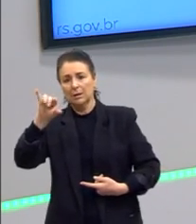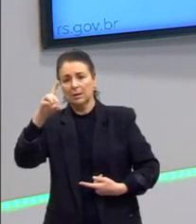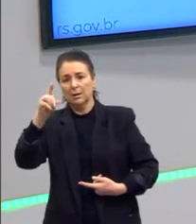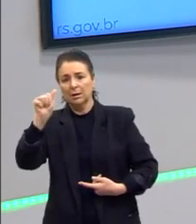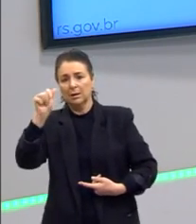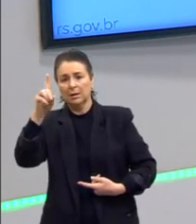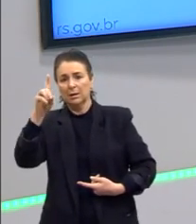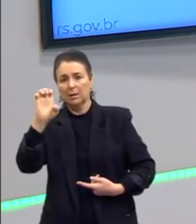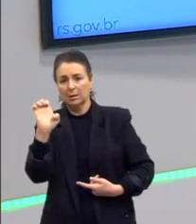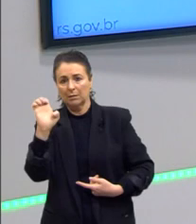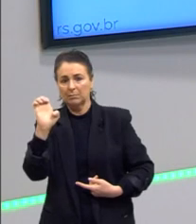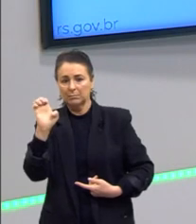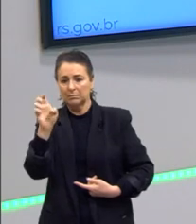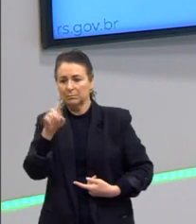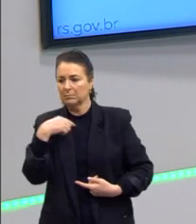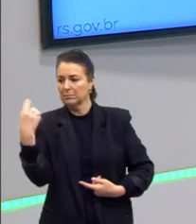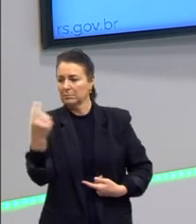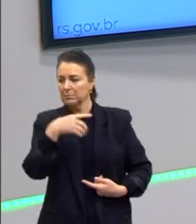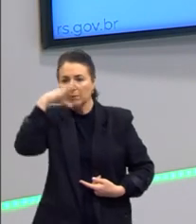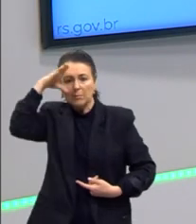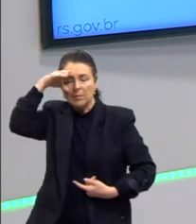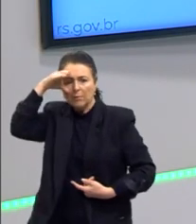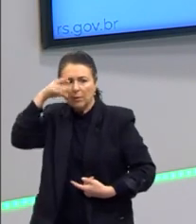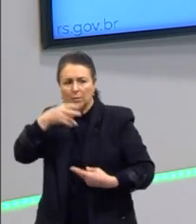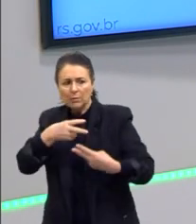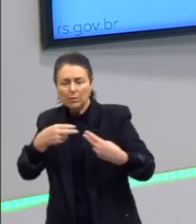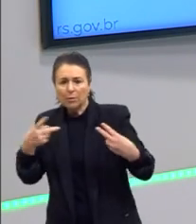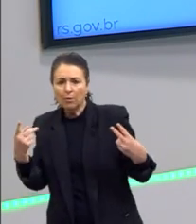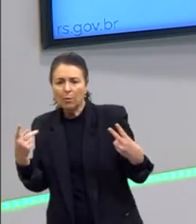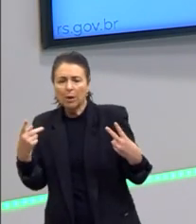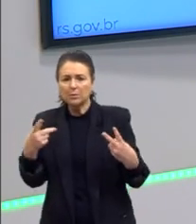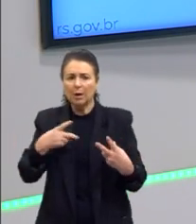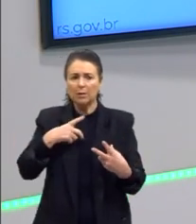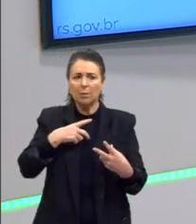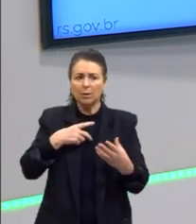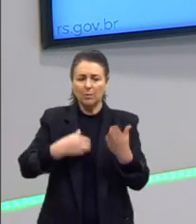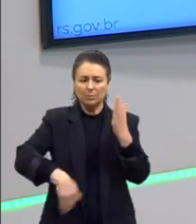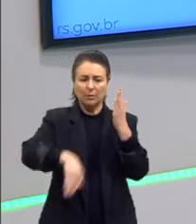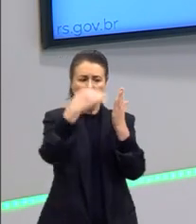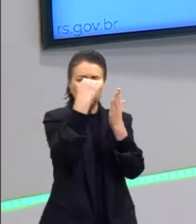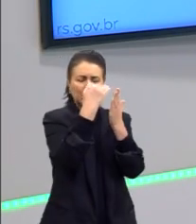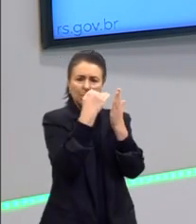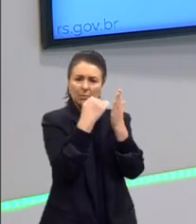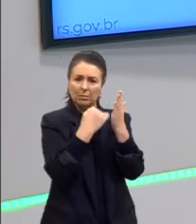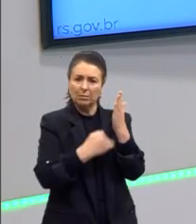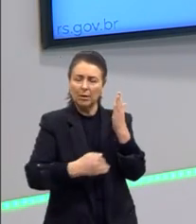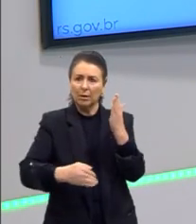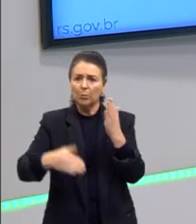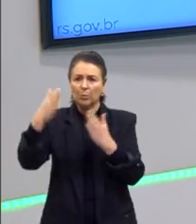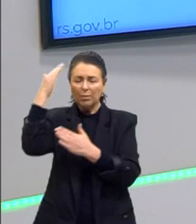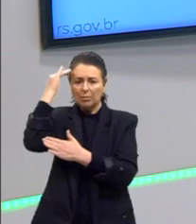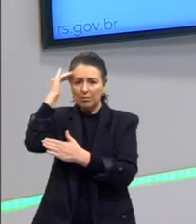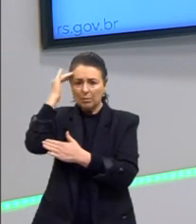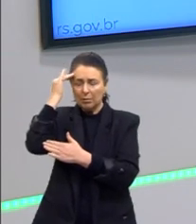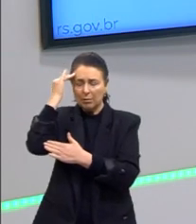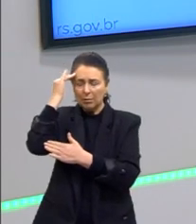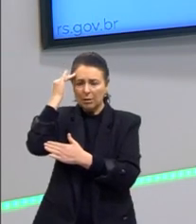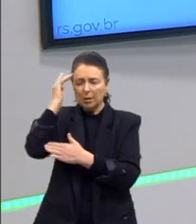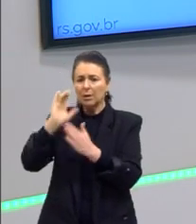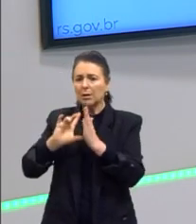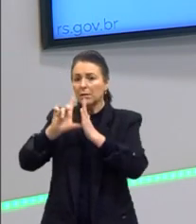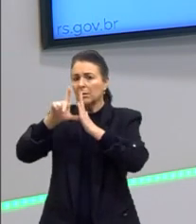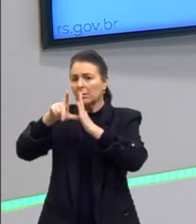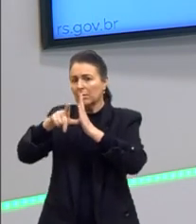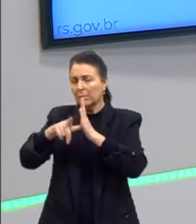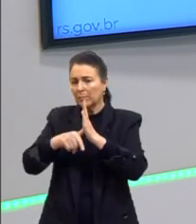observamos as coisas, ela passa por essas nossas categorias, do entendimento, e a partir daí nós